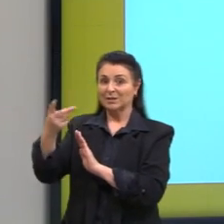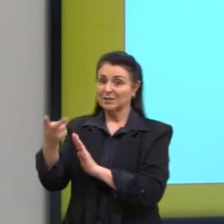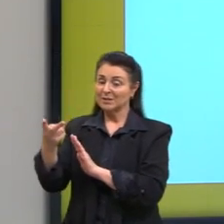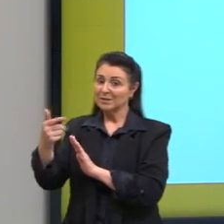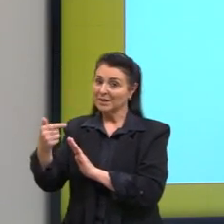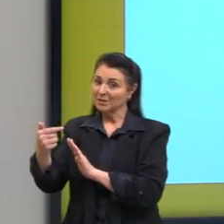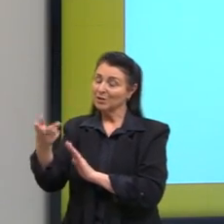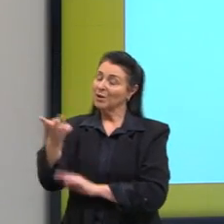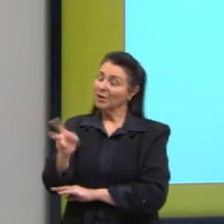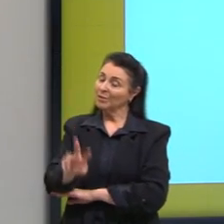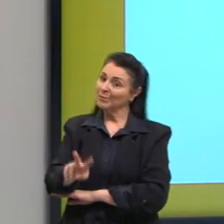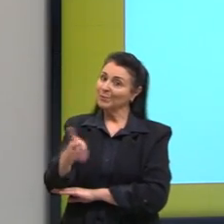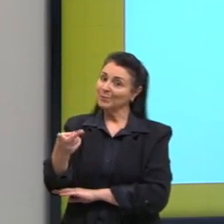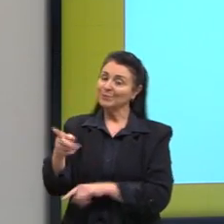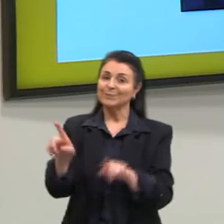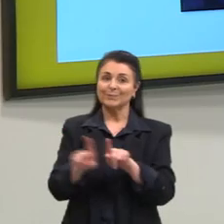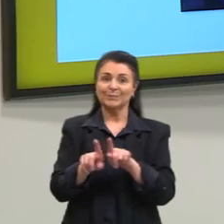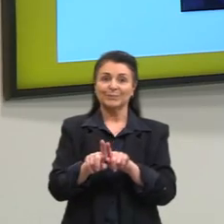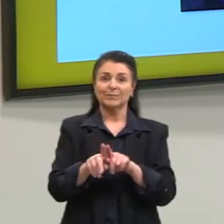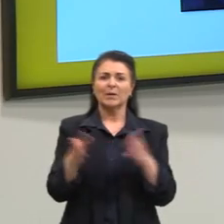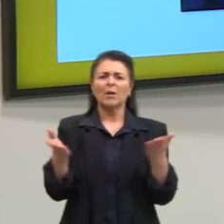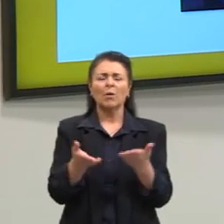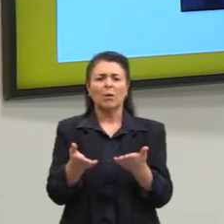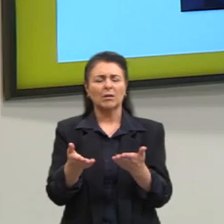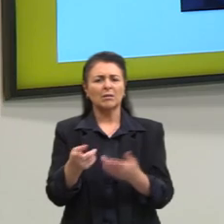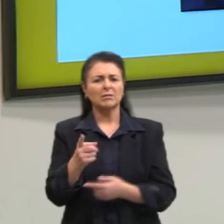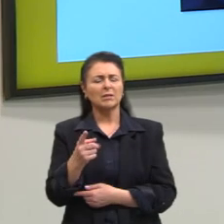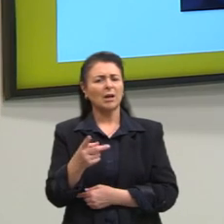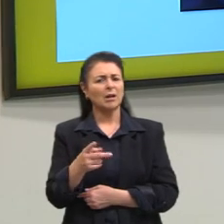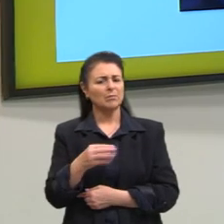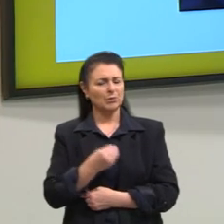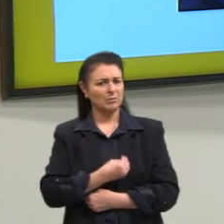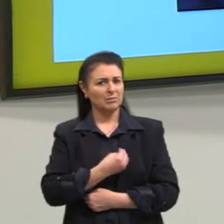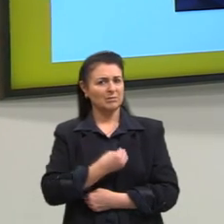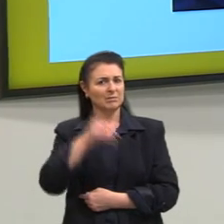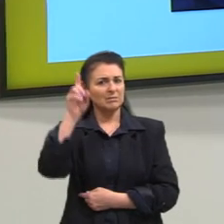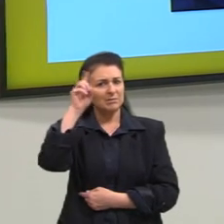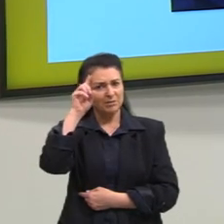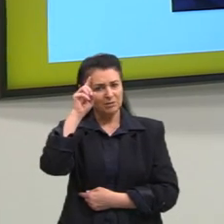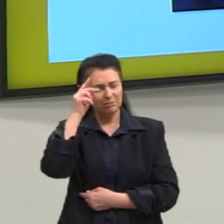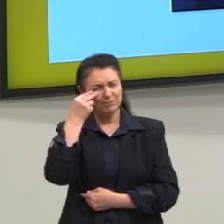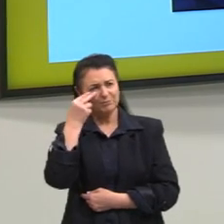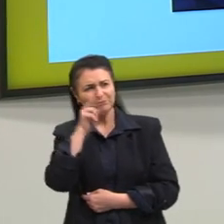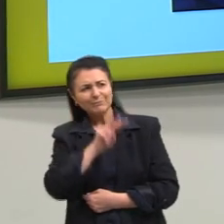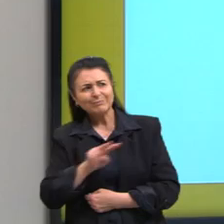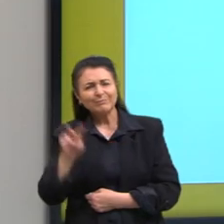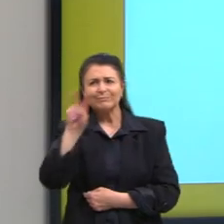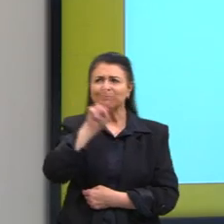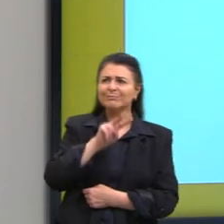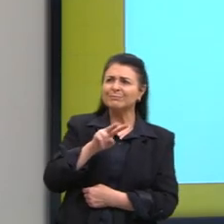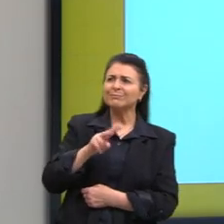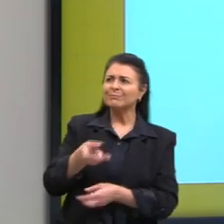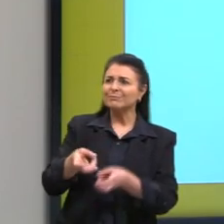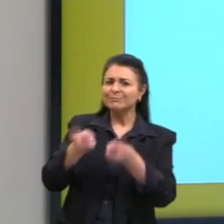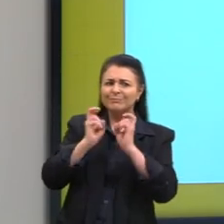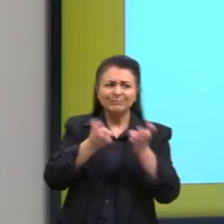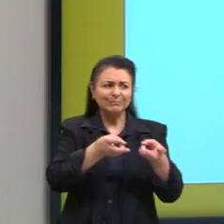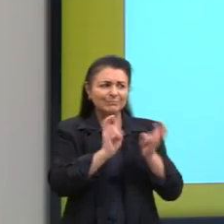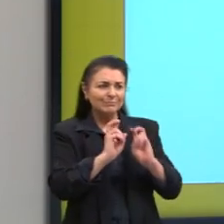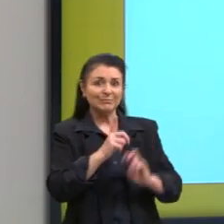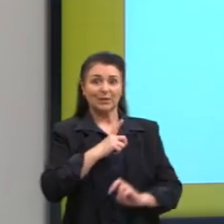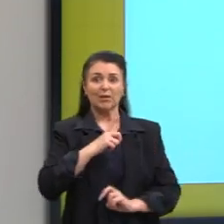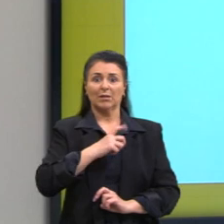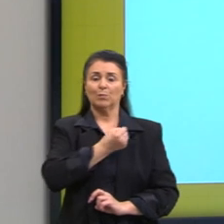Em relação ao nosso cotidiano, então, nós visualizamos, nós temos os números negativos